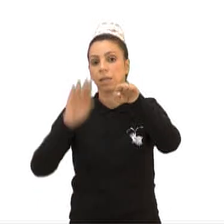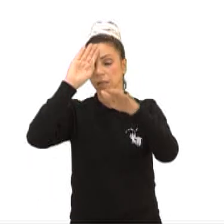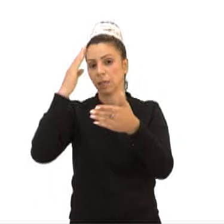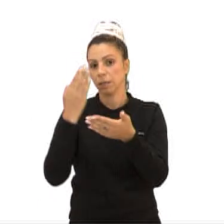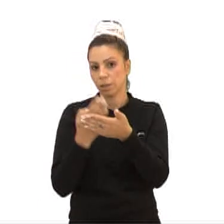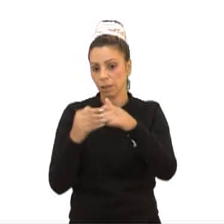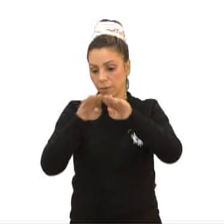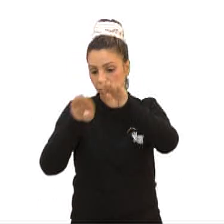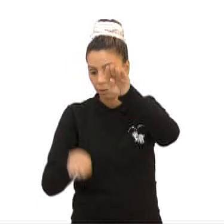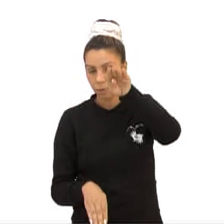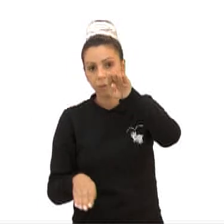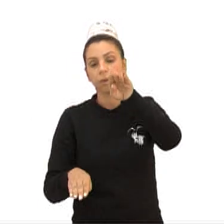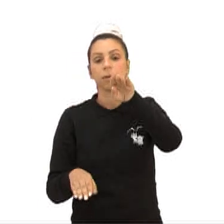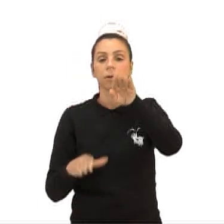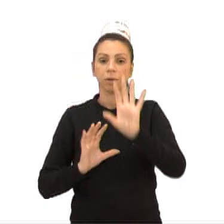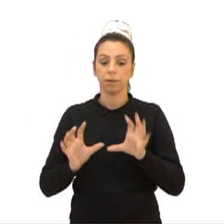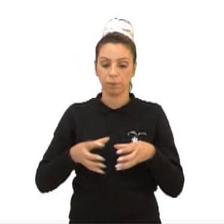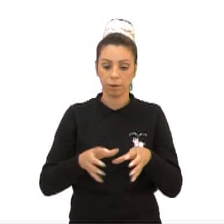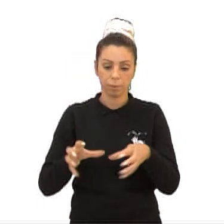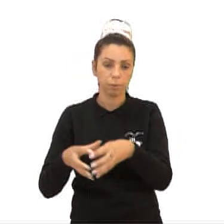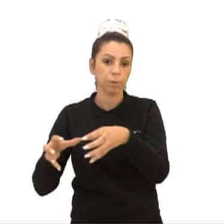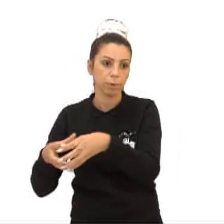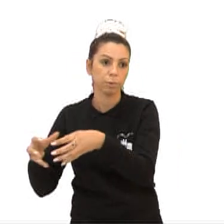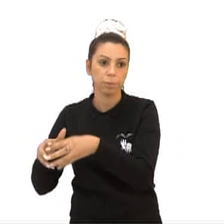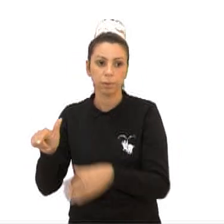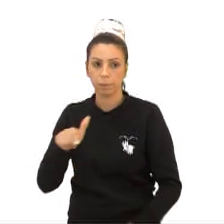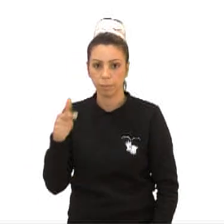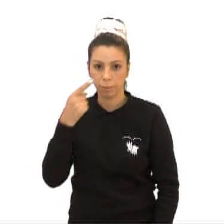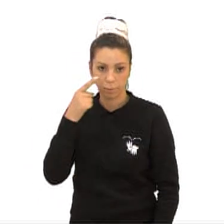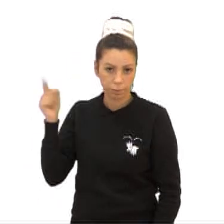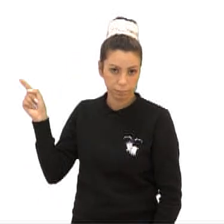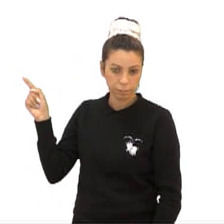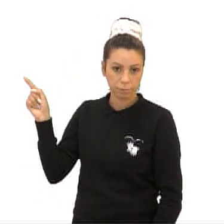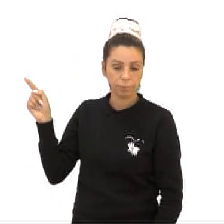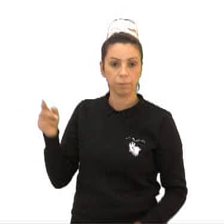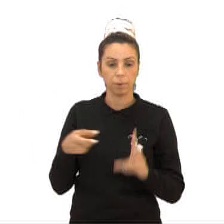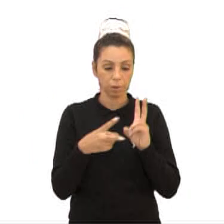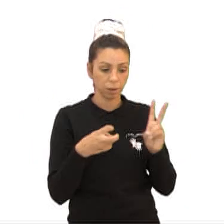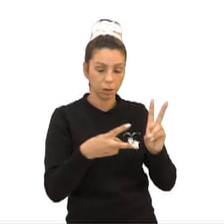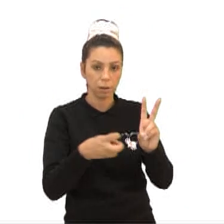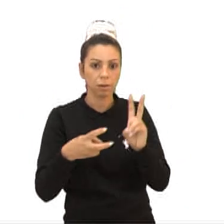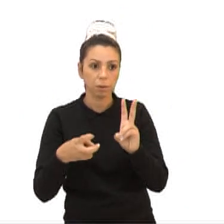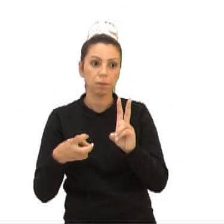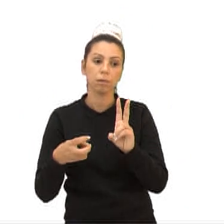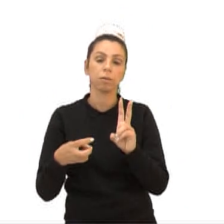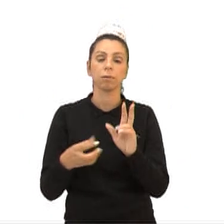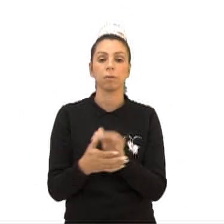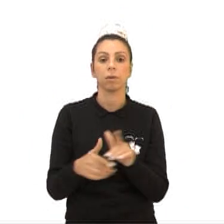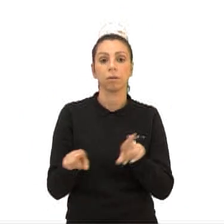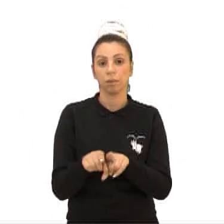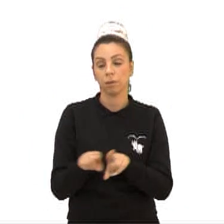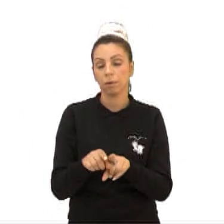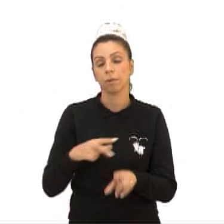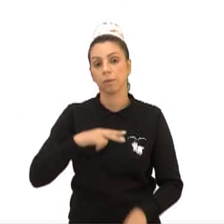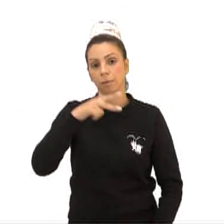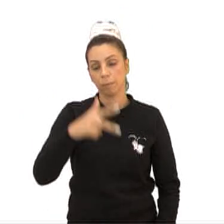tapuias, existiam os geos, caraibas, cariris, goitacás. Todos antropófagos. Portugueses aprenderam a cultura